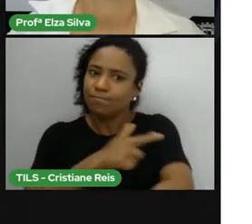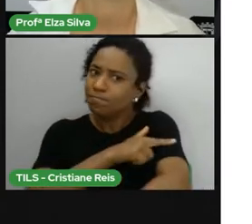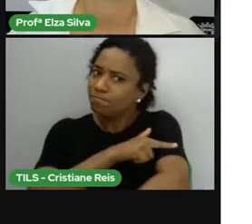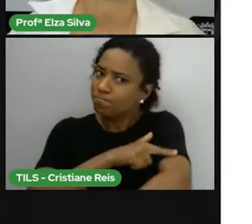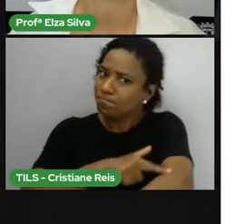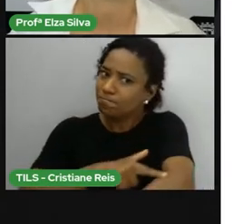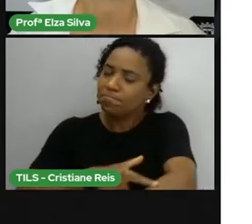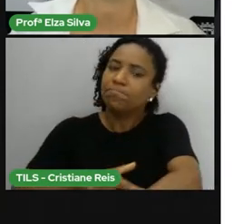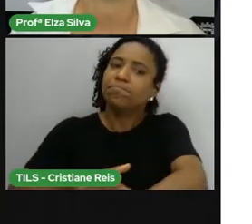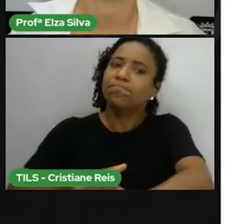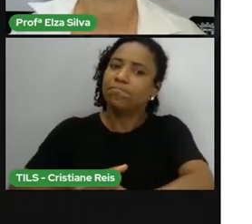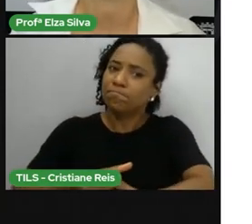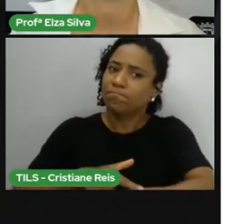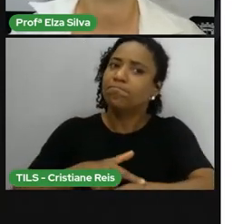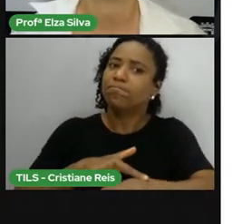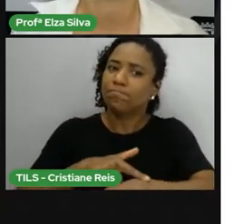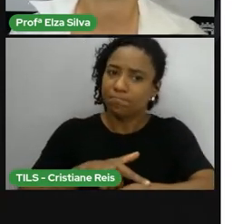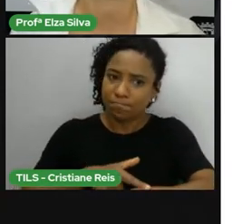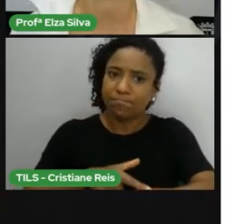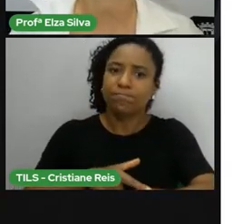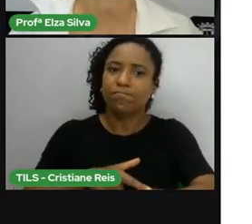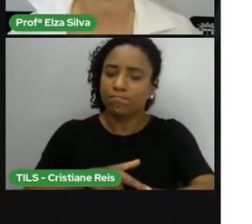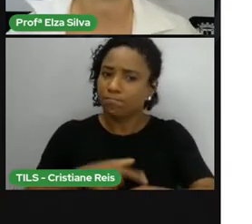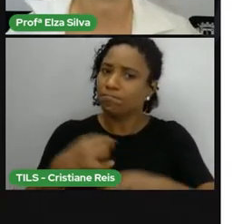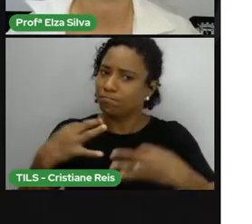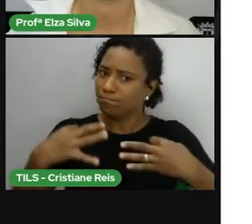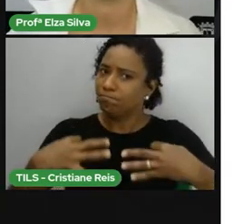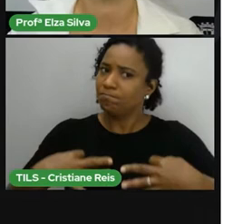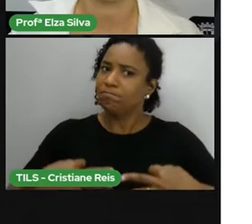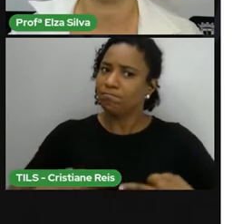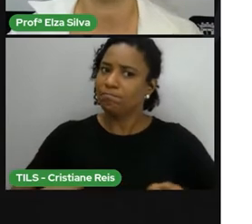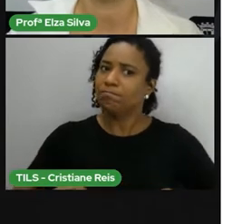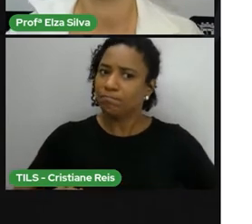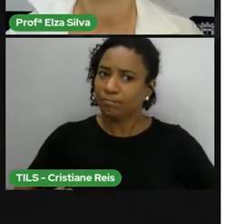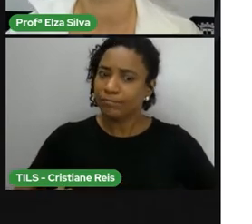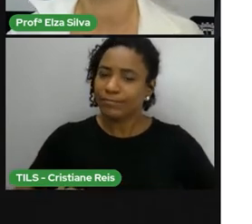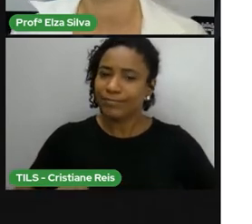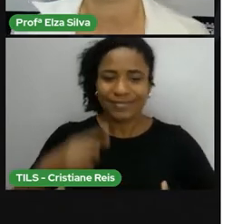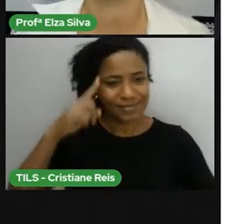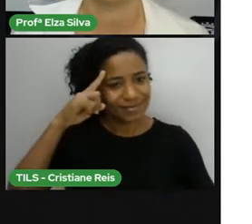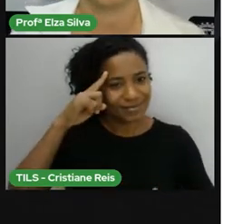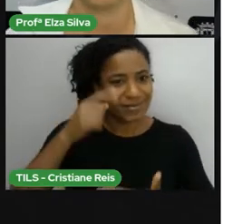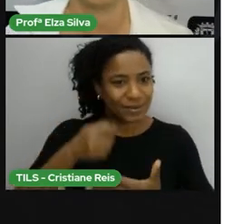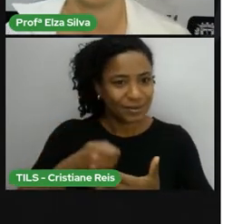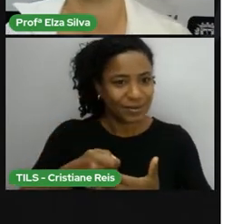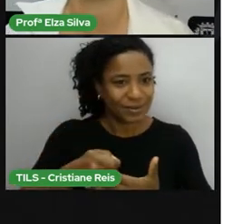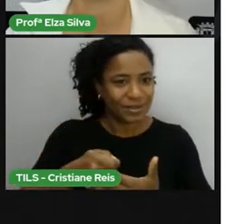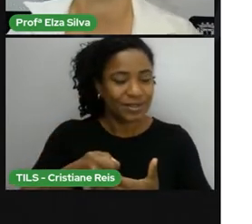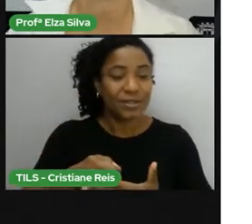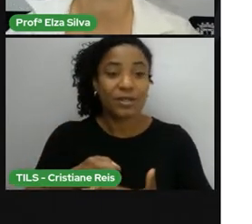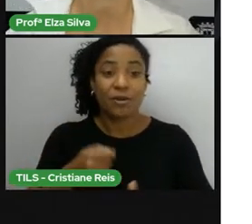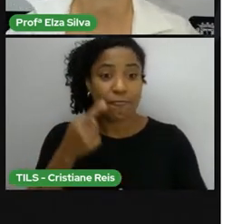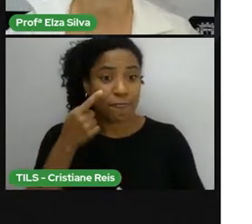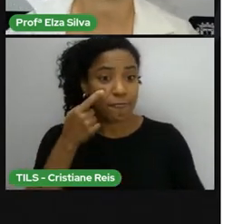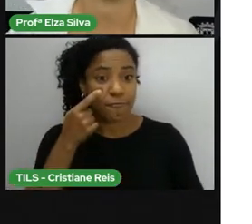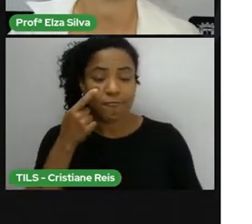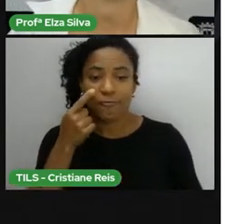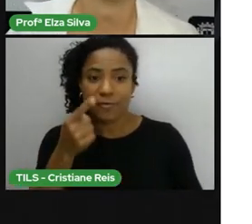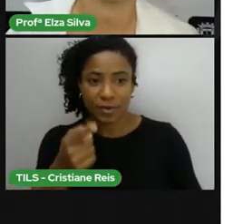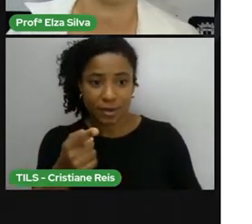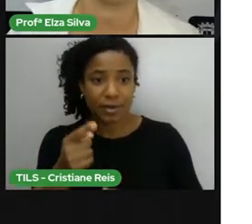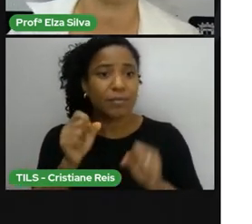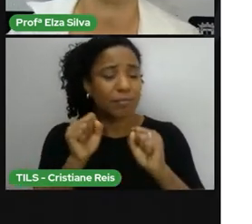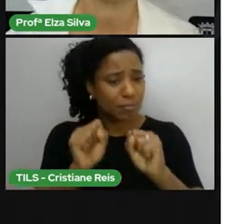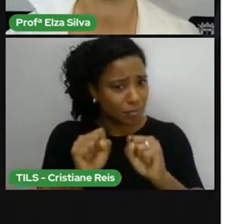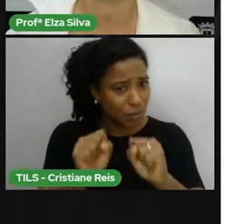no nosso comportamento, nas nossas atitudes. Ok? Eu conto com vocês para que vocês possam acessar